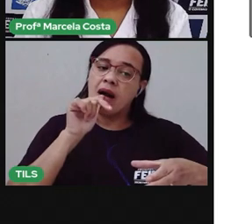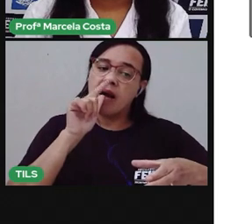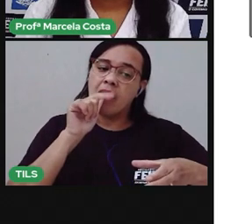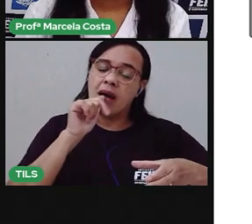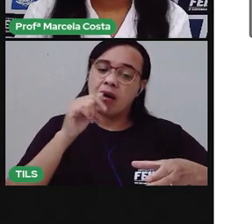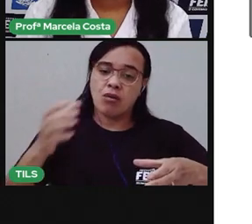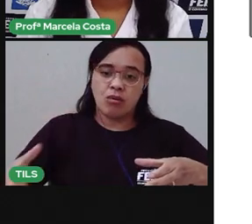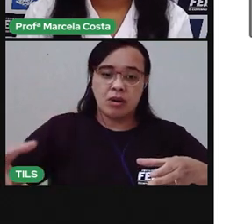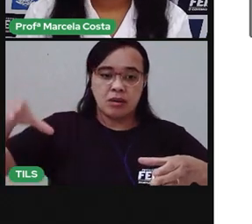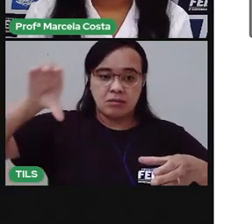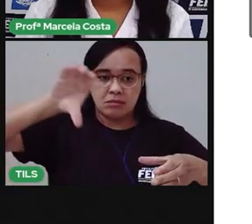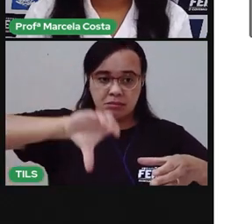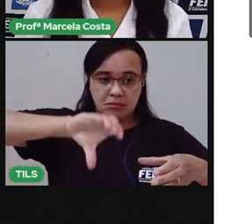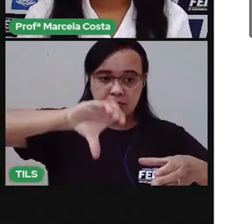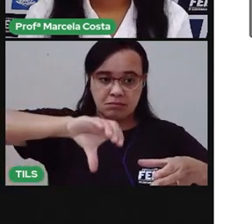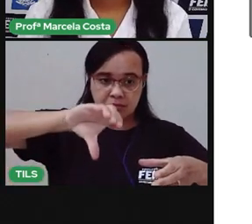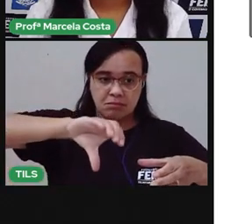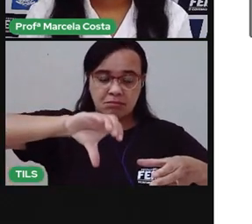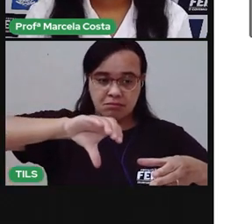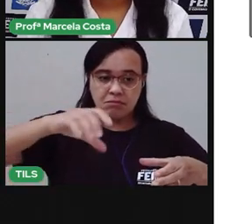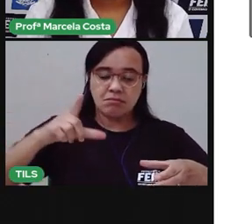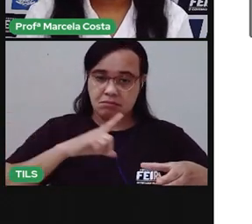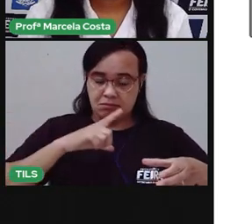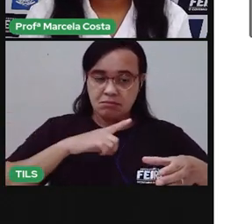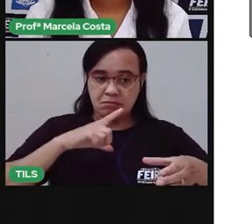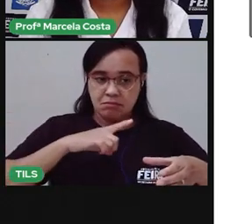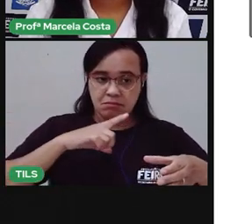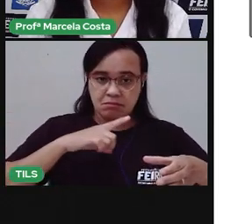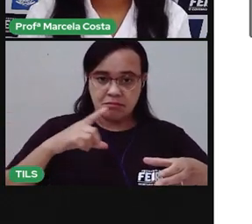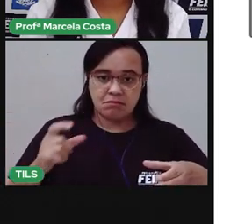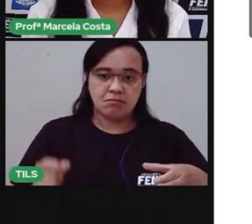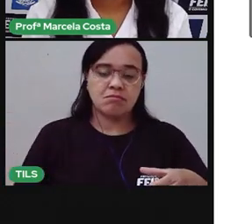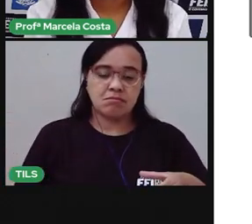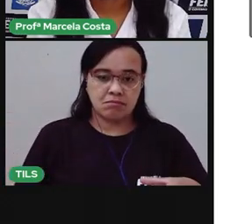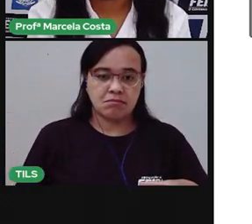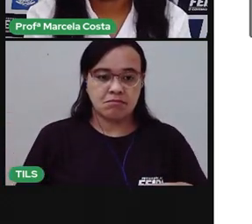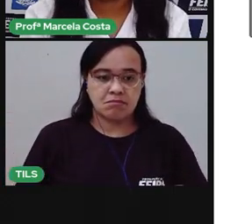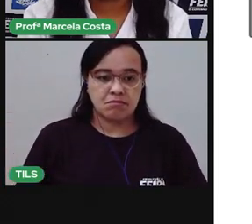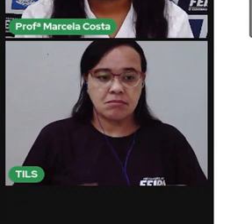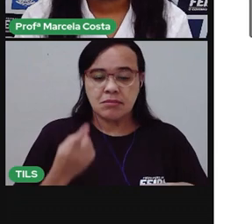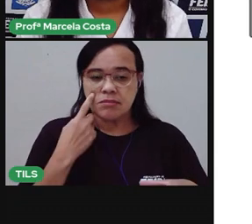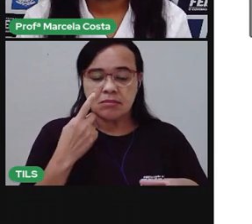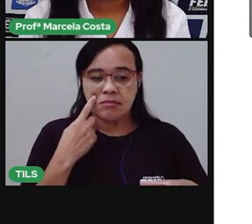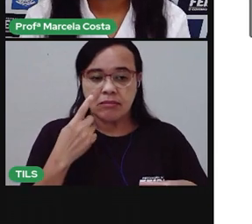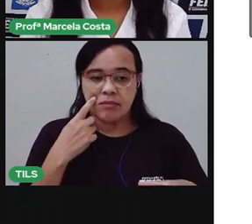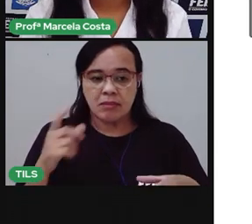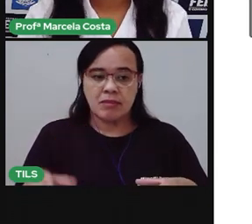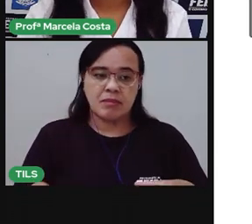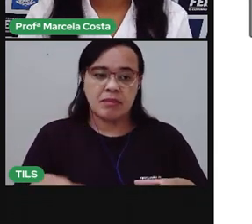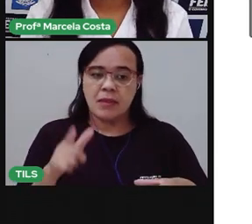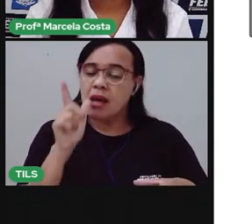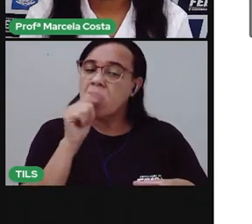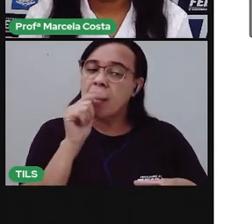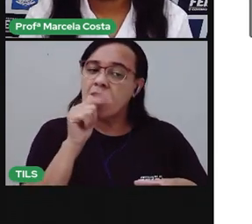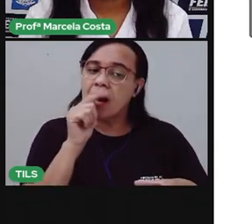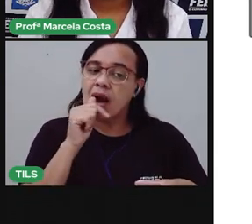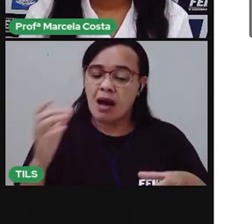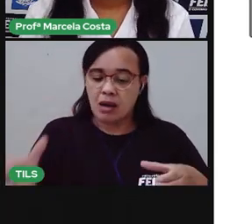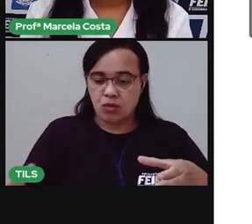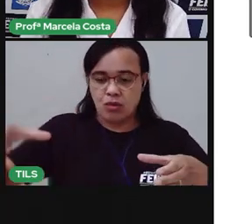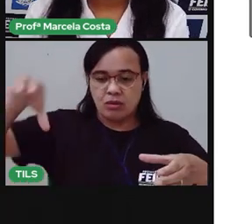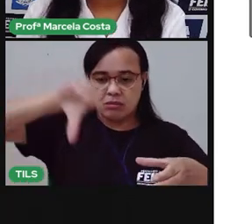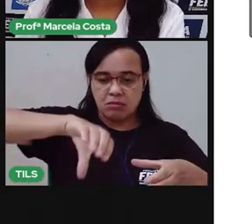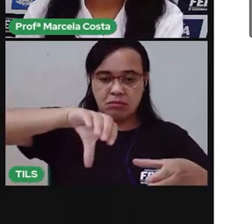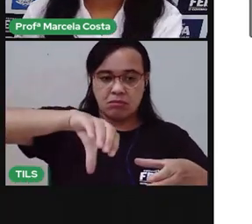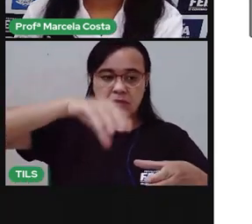ambiente. Né? Uma temperatura normal. Você vai lá na torneira. Coloca um pouquinho de água nesse vaso.